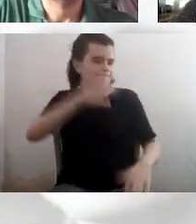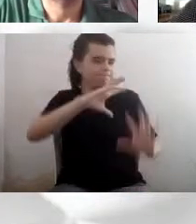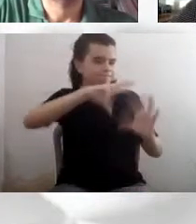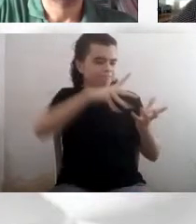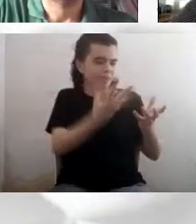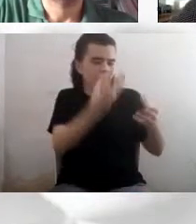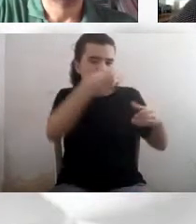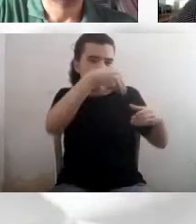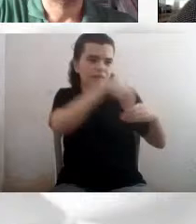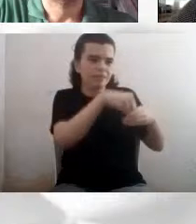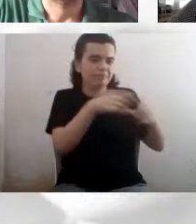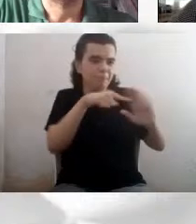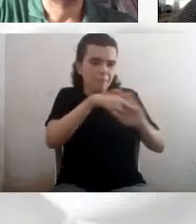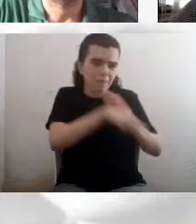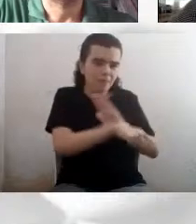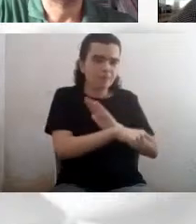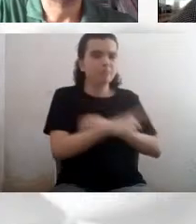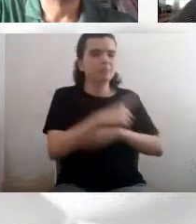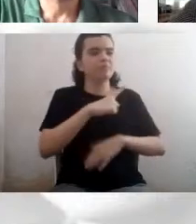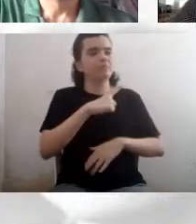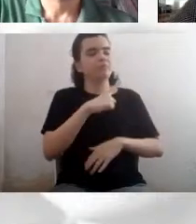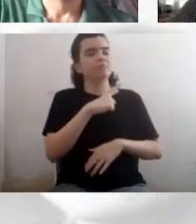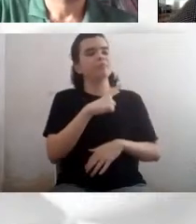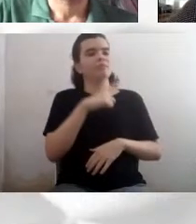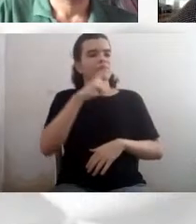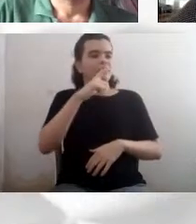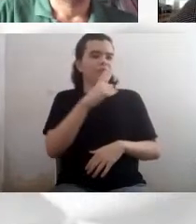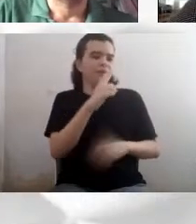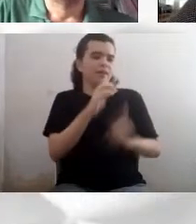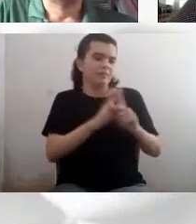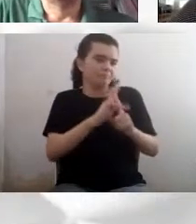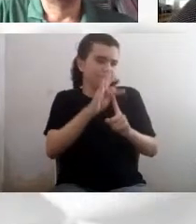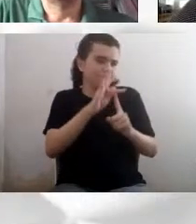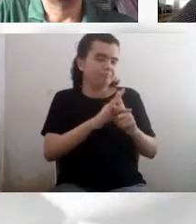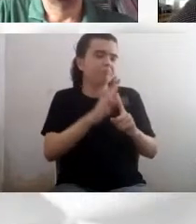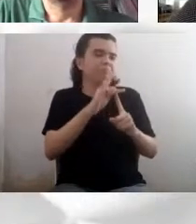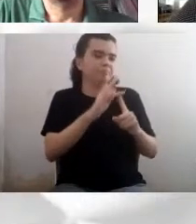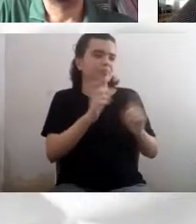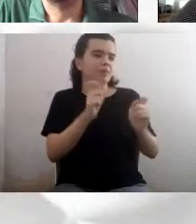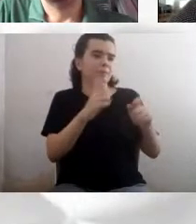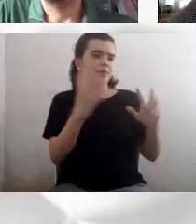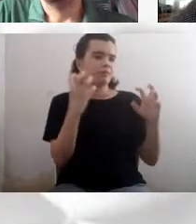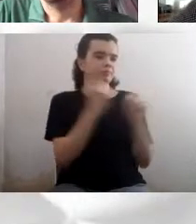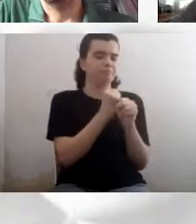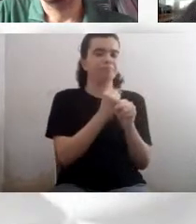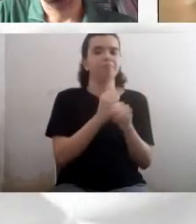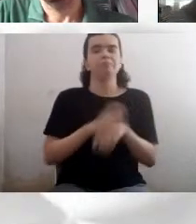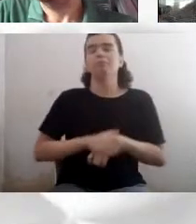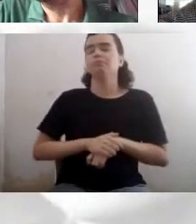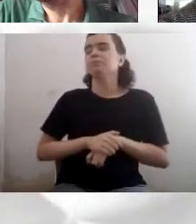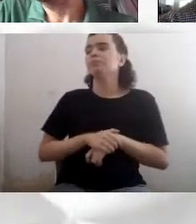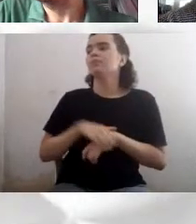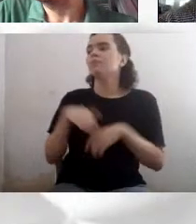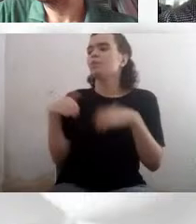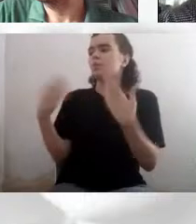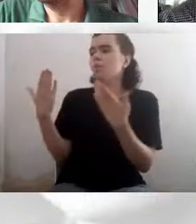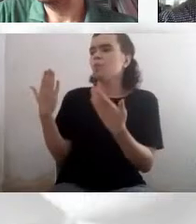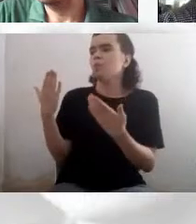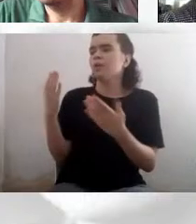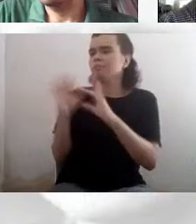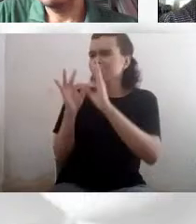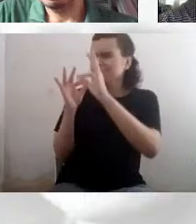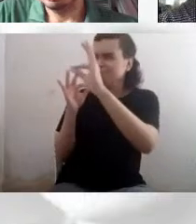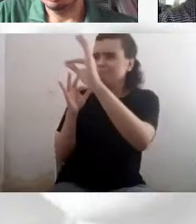fotosfera, é de 5 mil Kelvin. Qual a distância da anã branca mais próxima do nosso sistema solar?